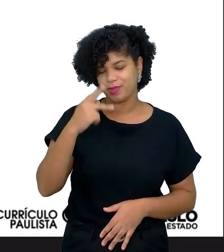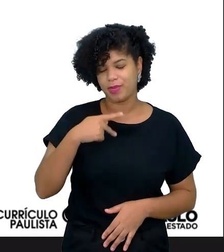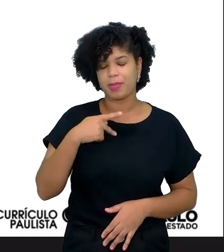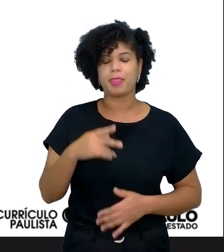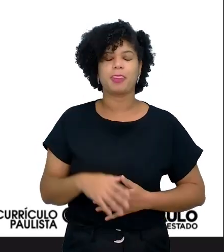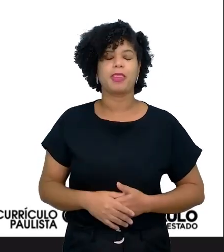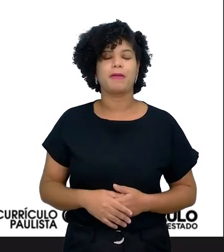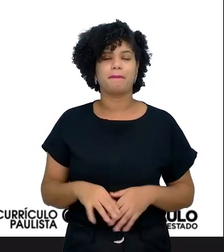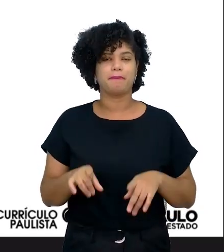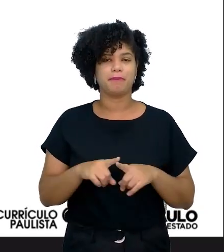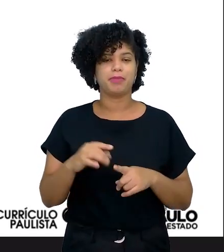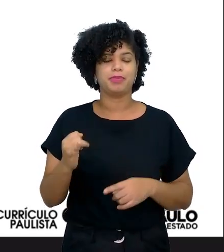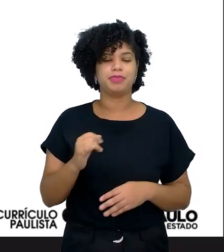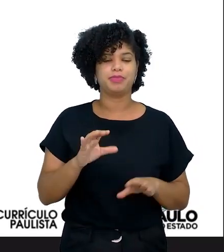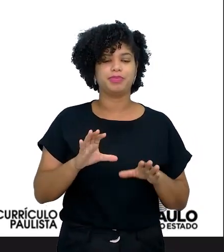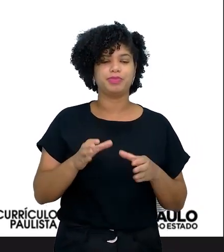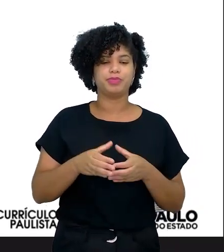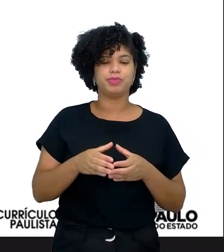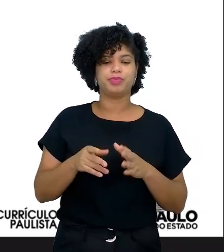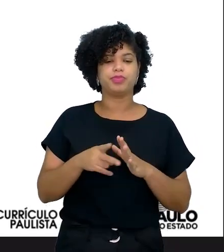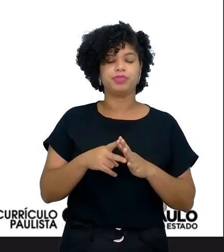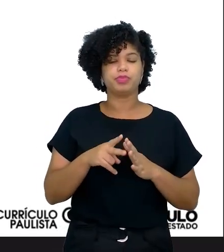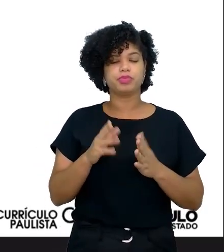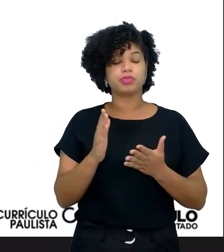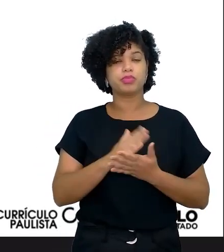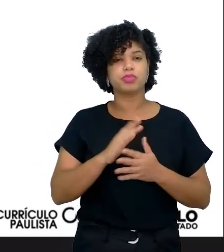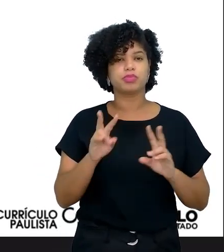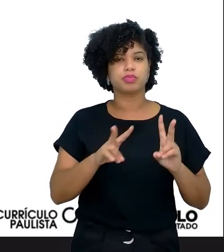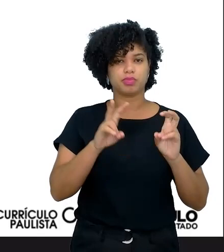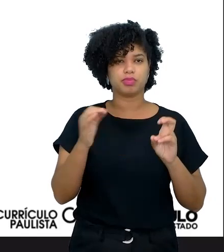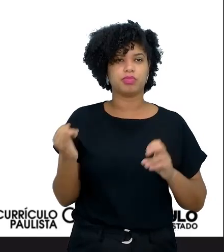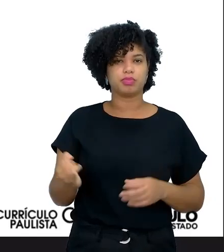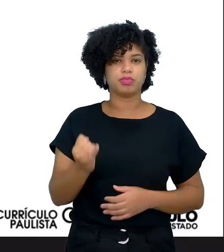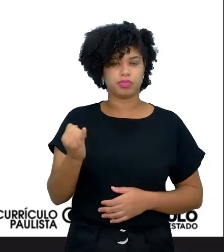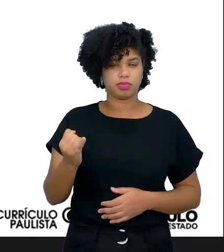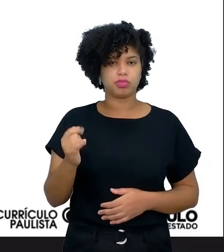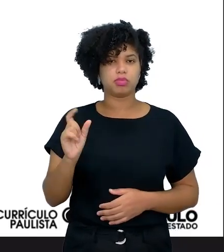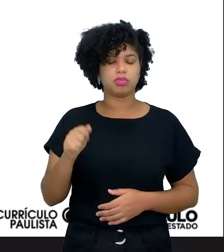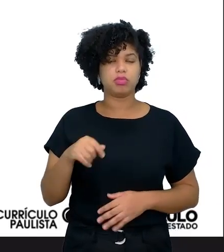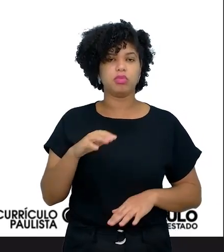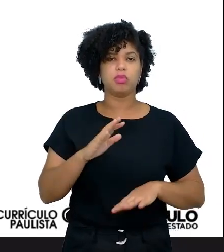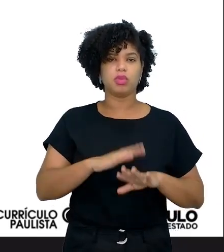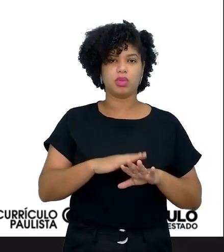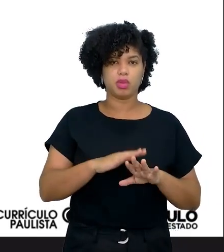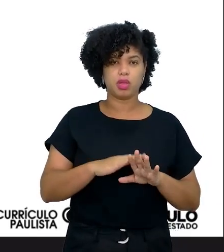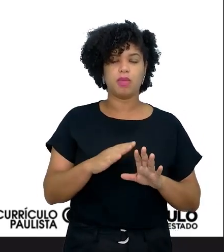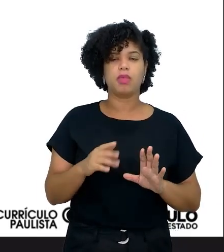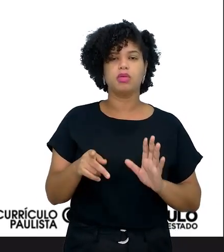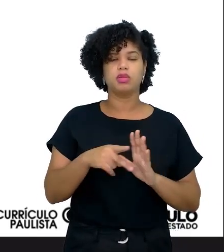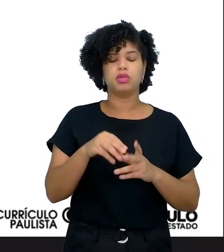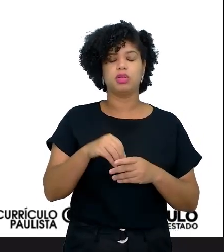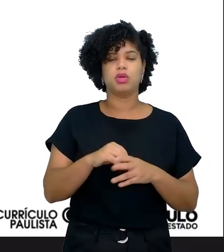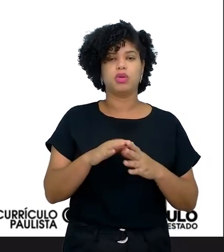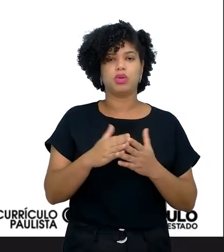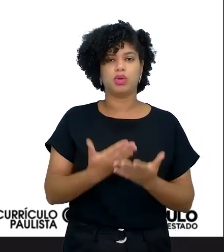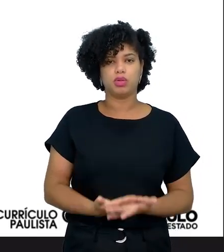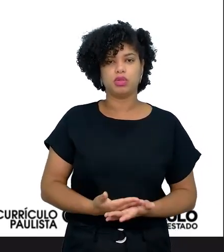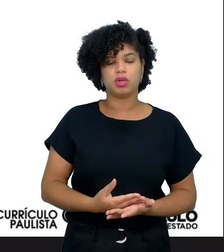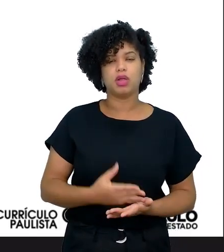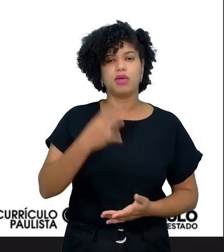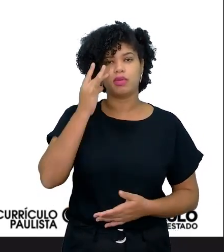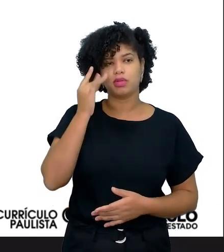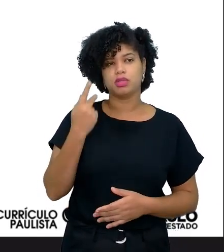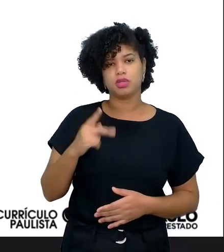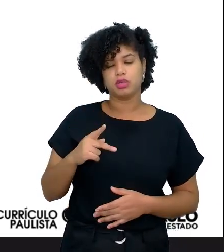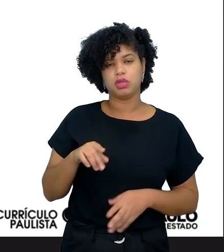também, né? Com o coletivo, quais os temas relevantes que acho que é proposto naquela escola, de acordo com a sua realidade, com a